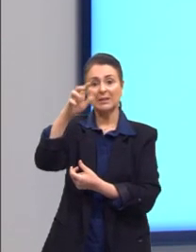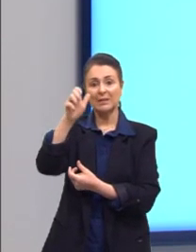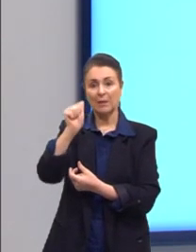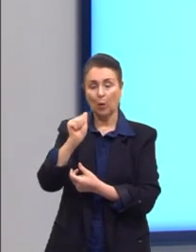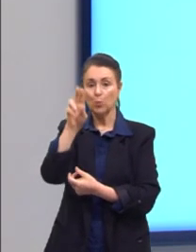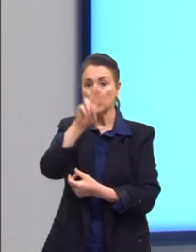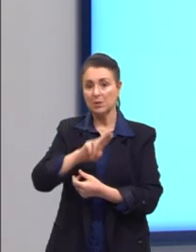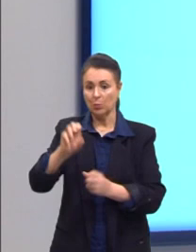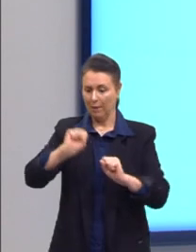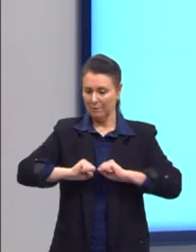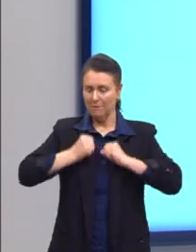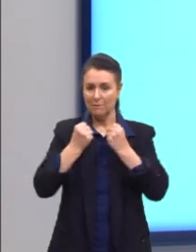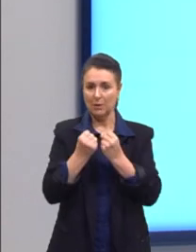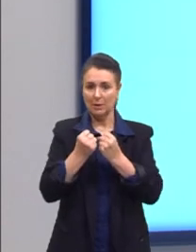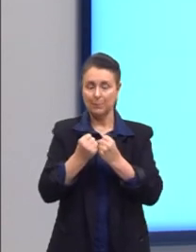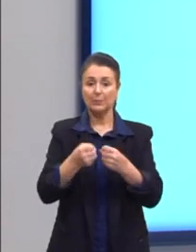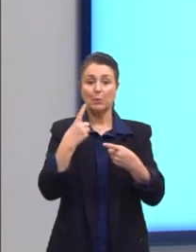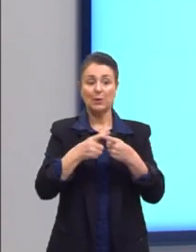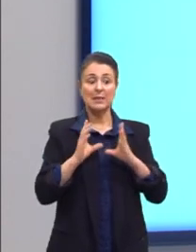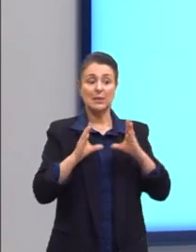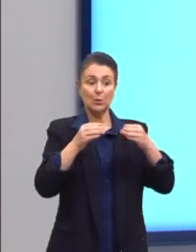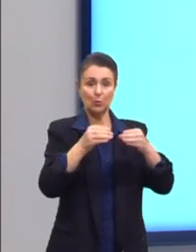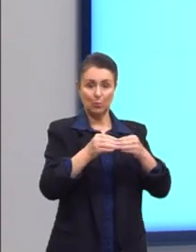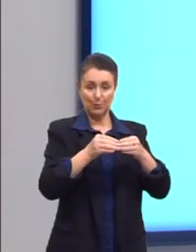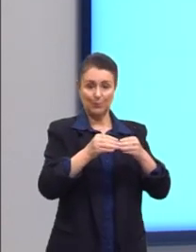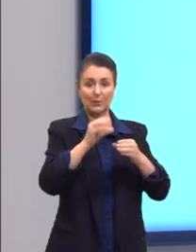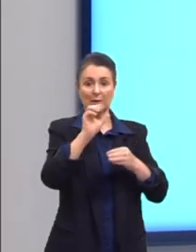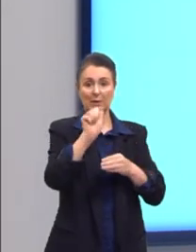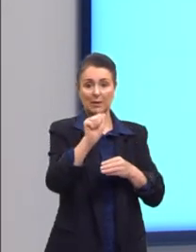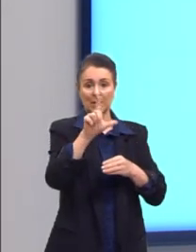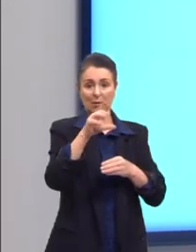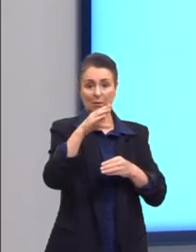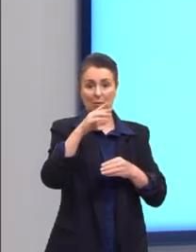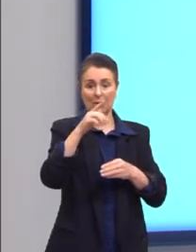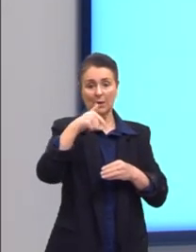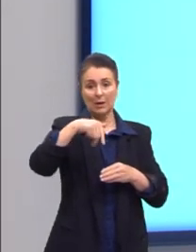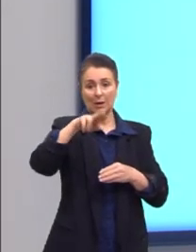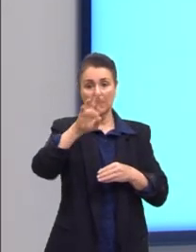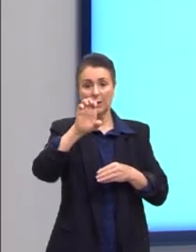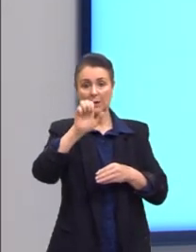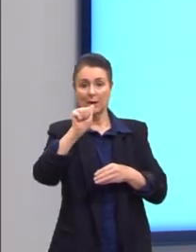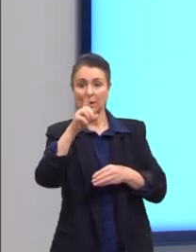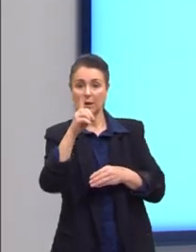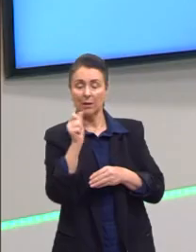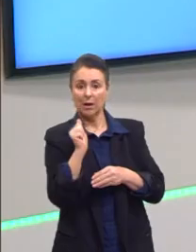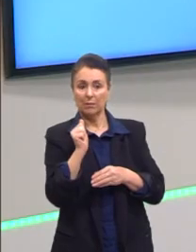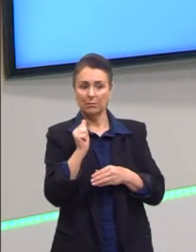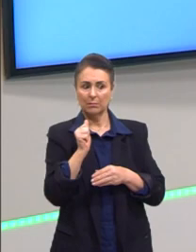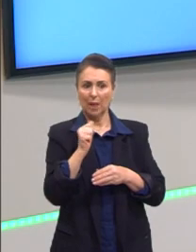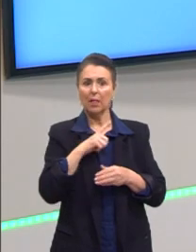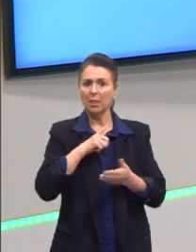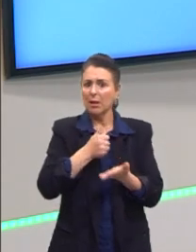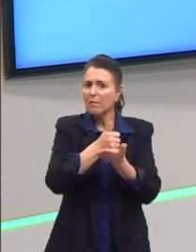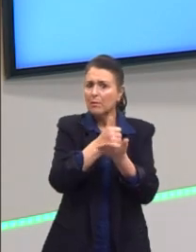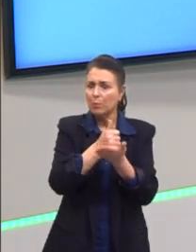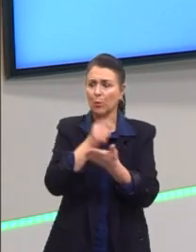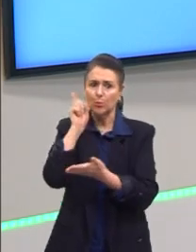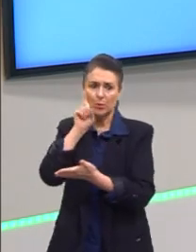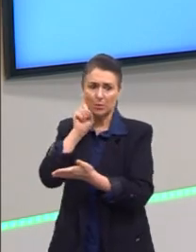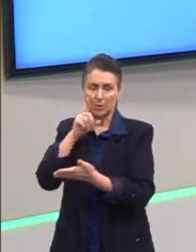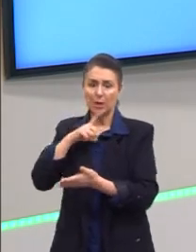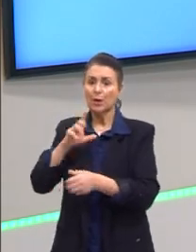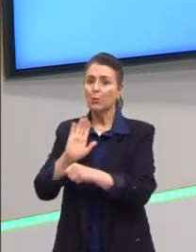é muito engraçado, porque a Al-Qaeda, durante a Guerra Fria, foi apoiada pelos Estados Unidos. Tem até um filme,